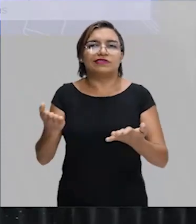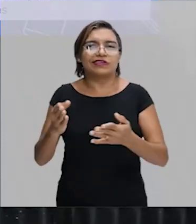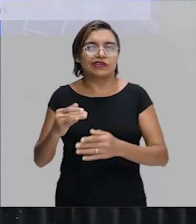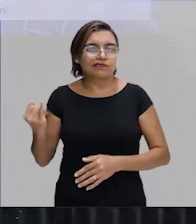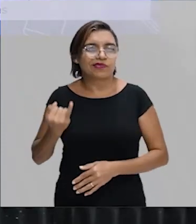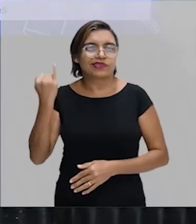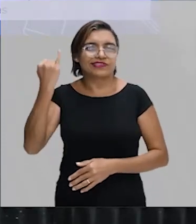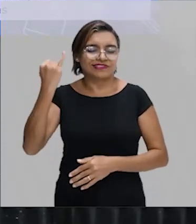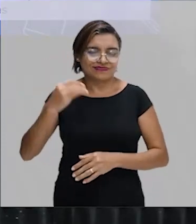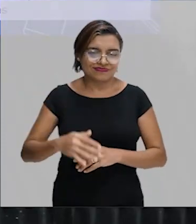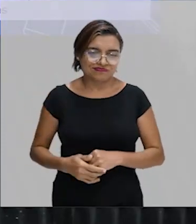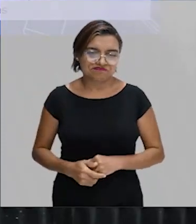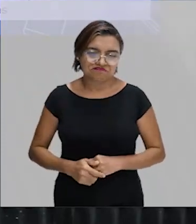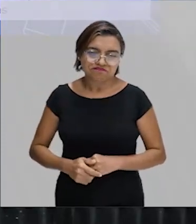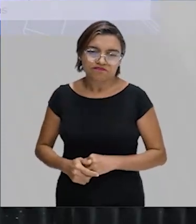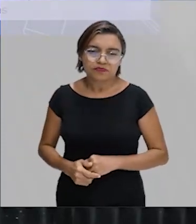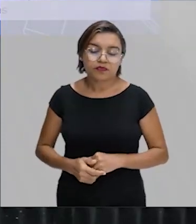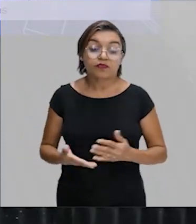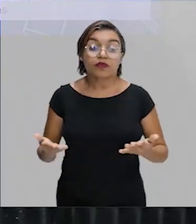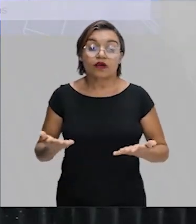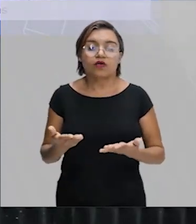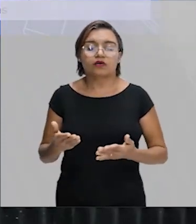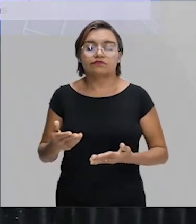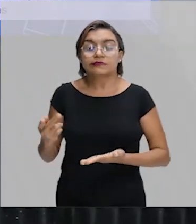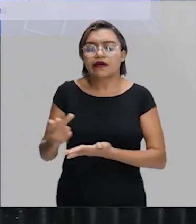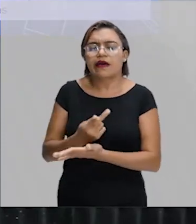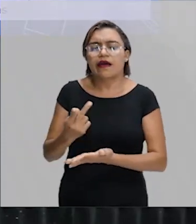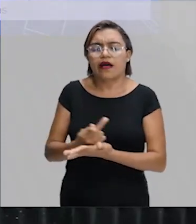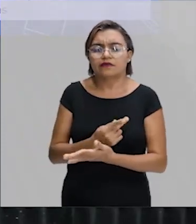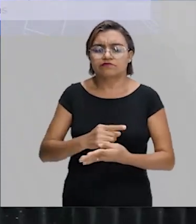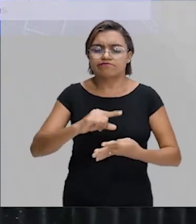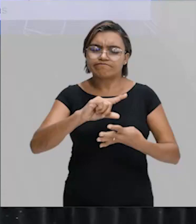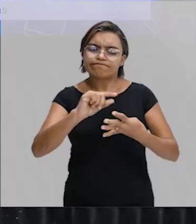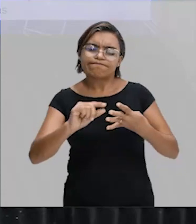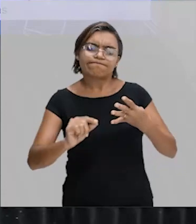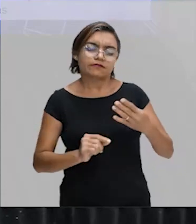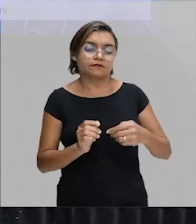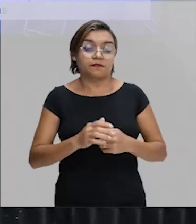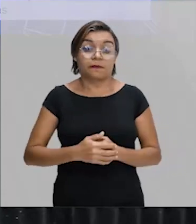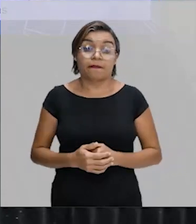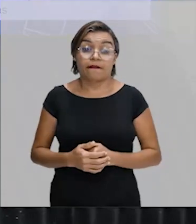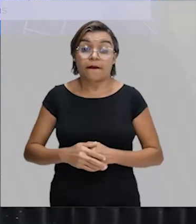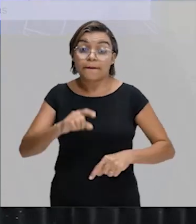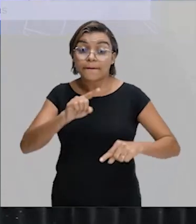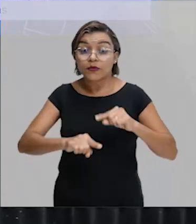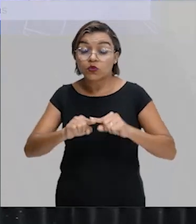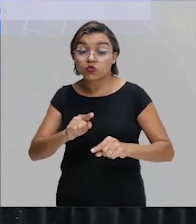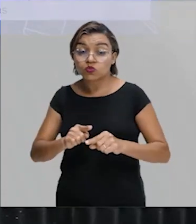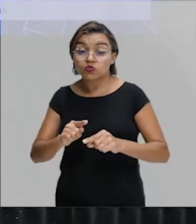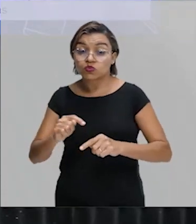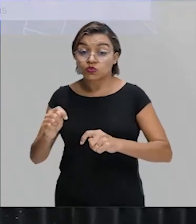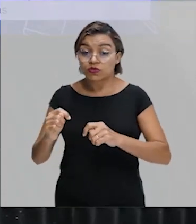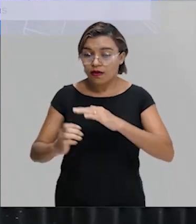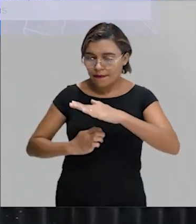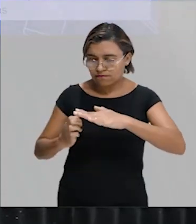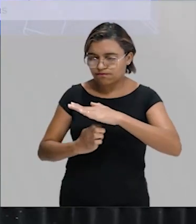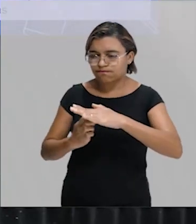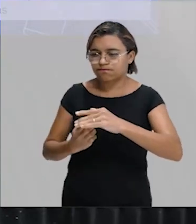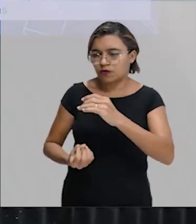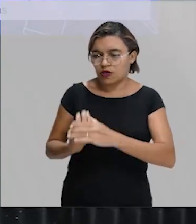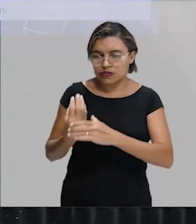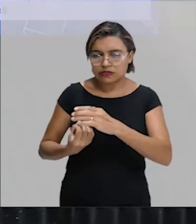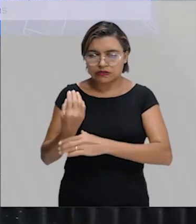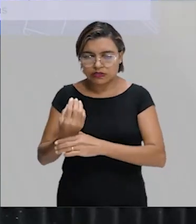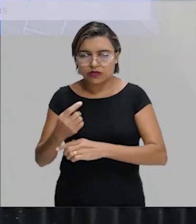Sempre bom passar. Então, vamos lá. Eu quero a incorreta. O que a letra A me diz? Produtos industrializados têm seus processos produtivos